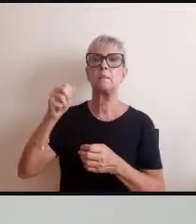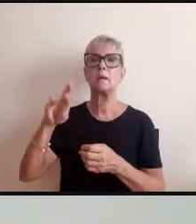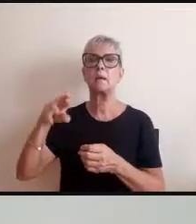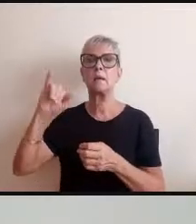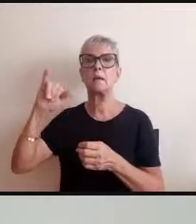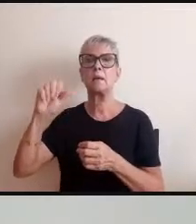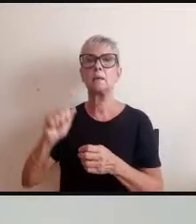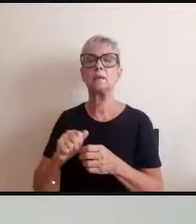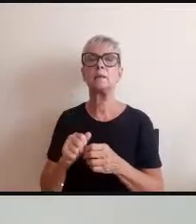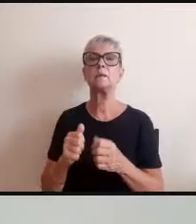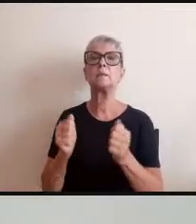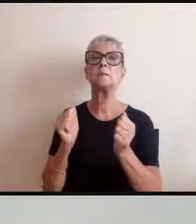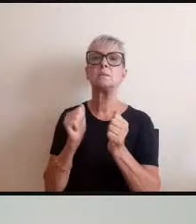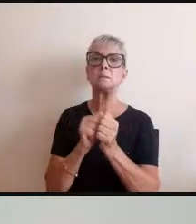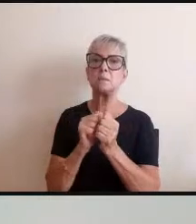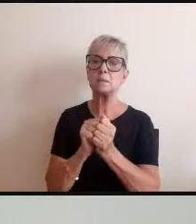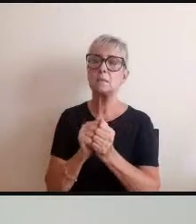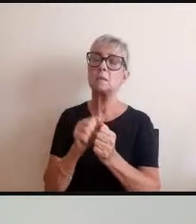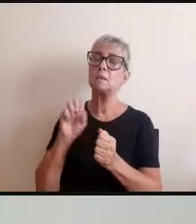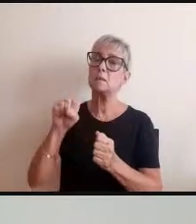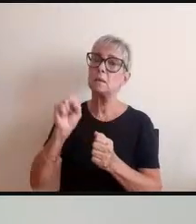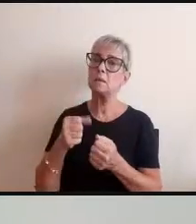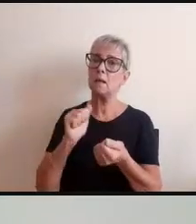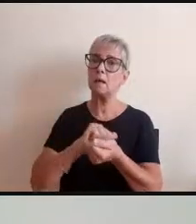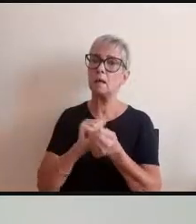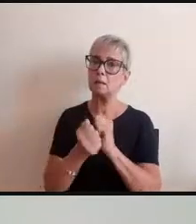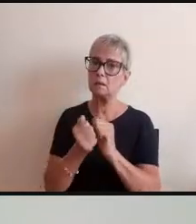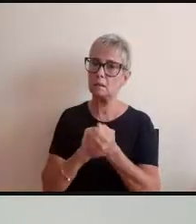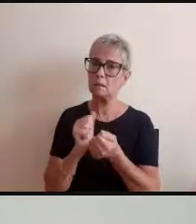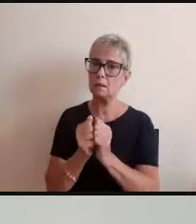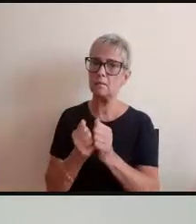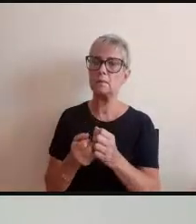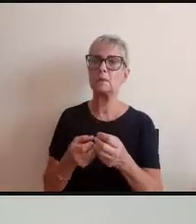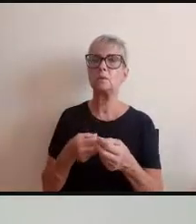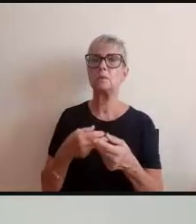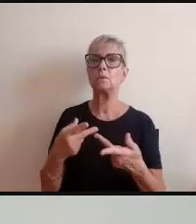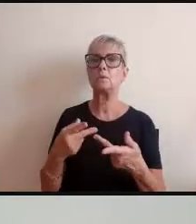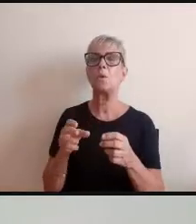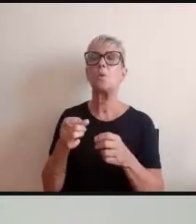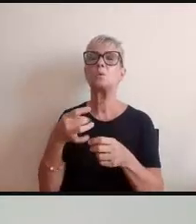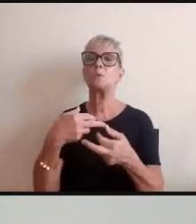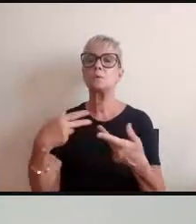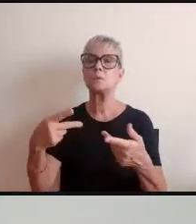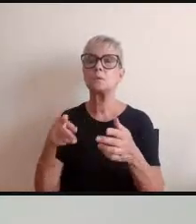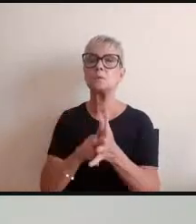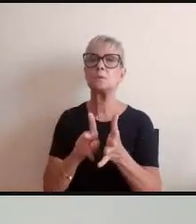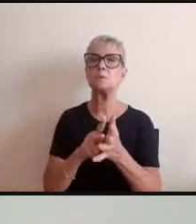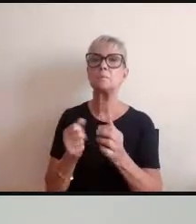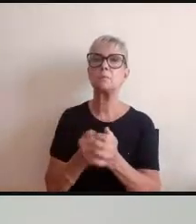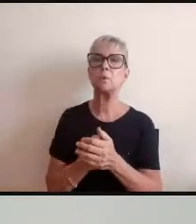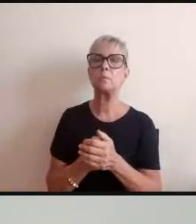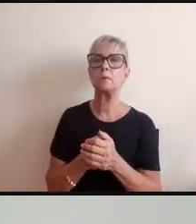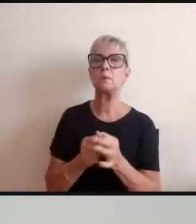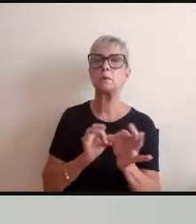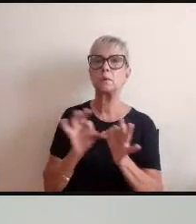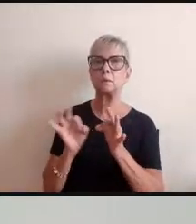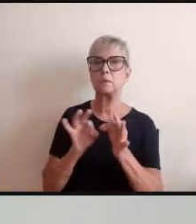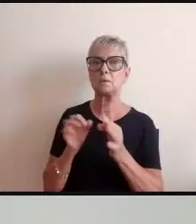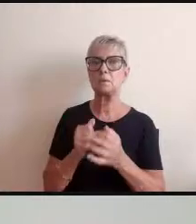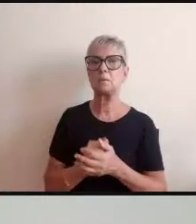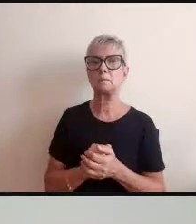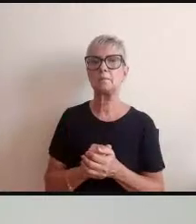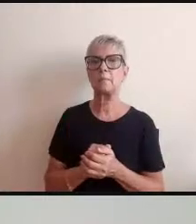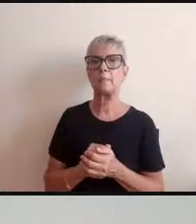encaixam como uma ferramenta queria algumas outras questões aqui para pontuar em relação a tua fala mas eu vou deixar para o